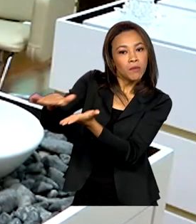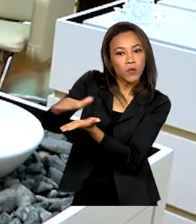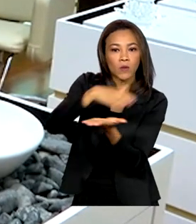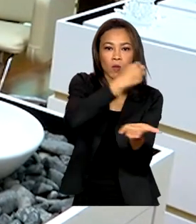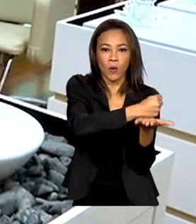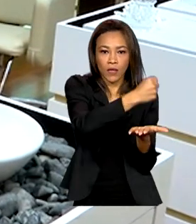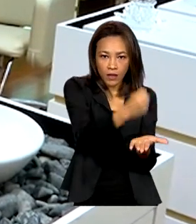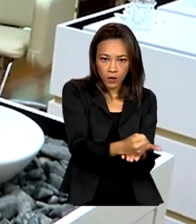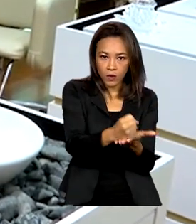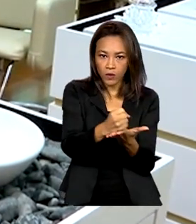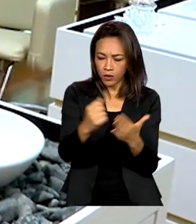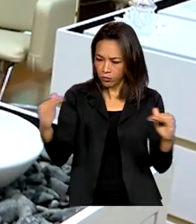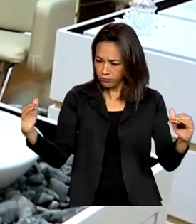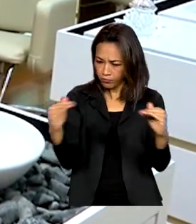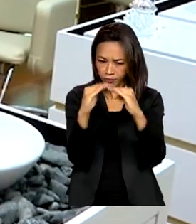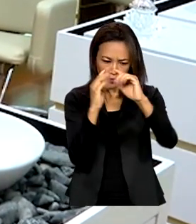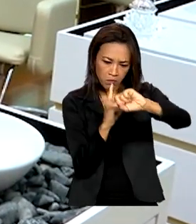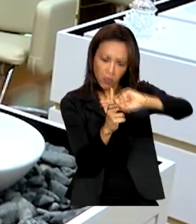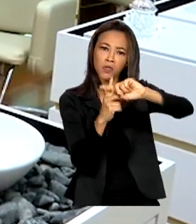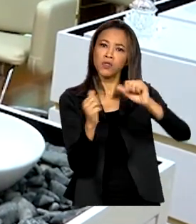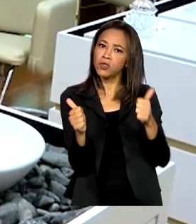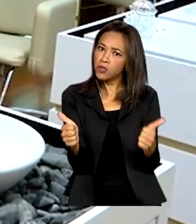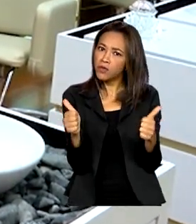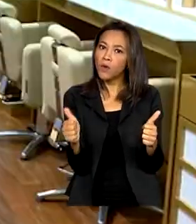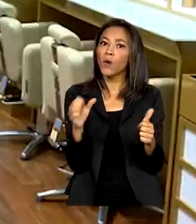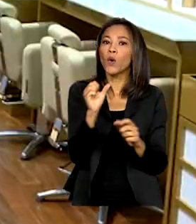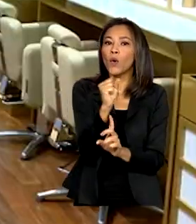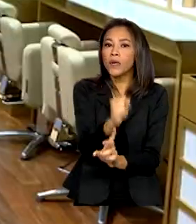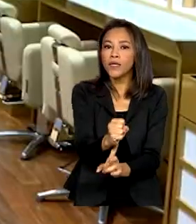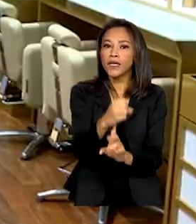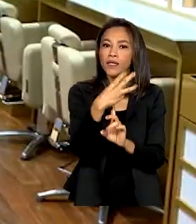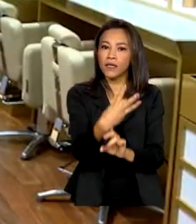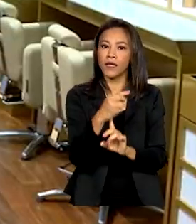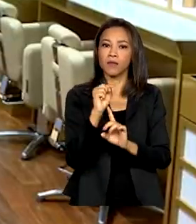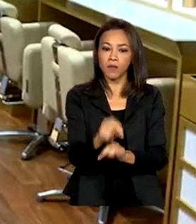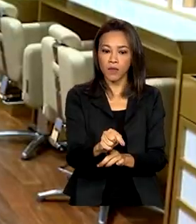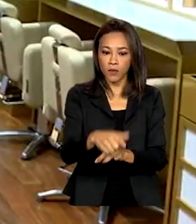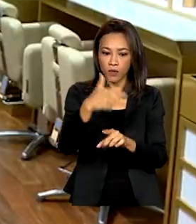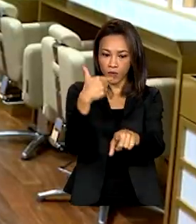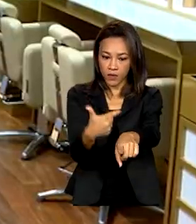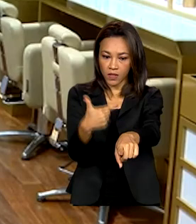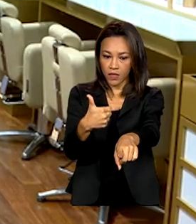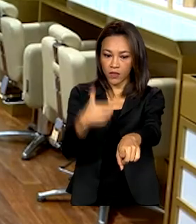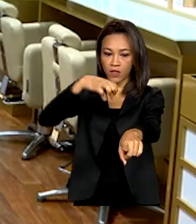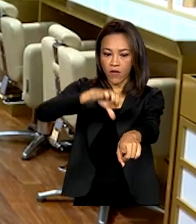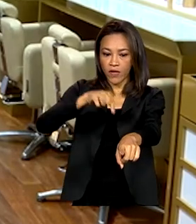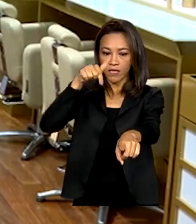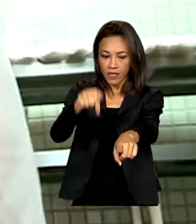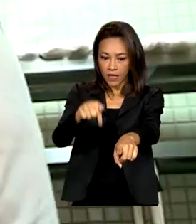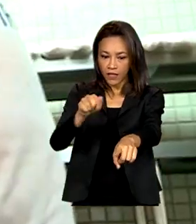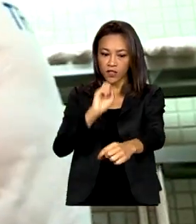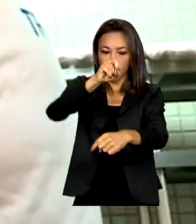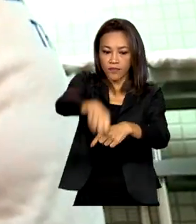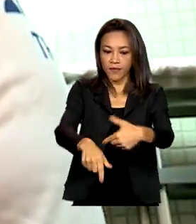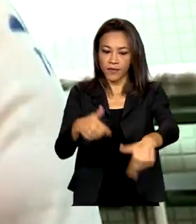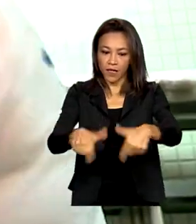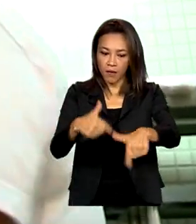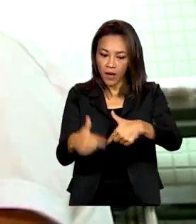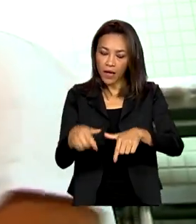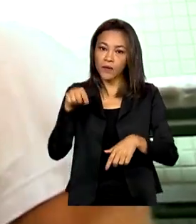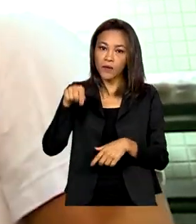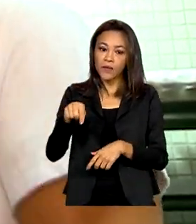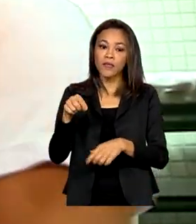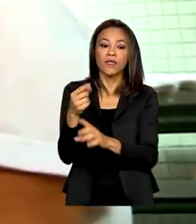ficou positiva em 83 mil, 297 postos de trabalho, saldo